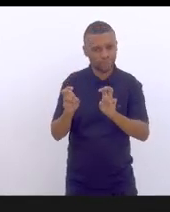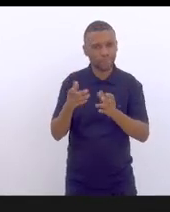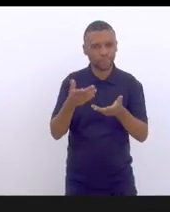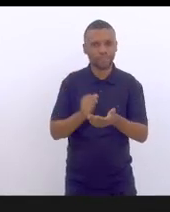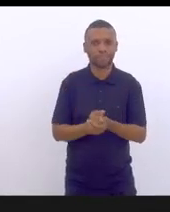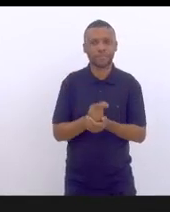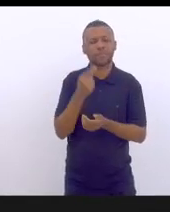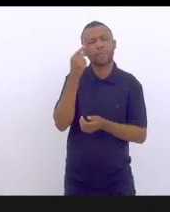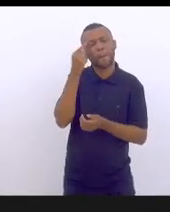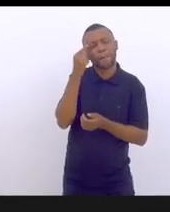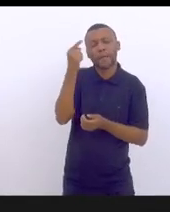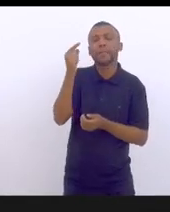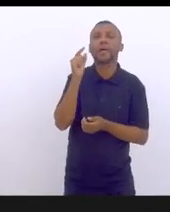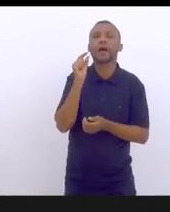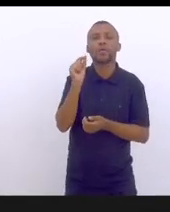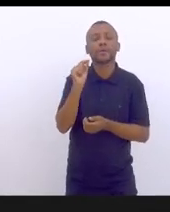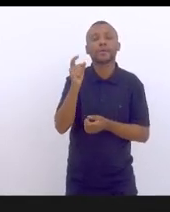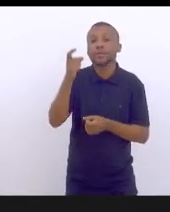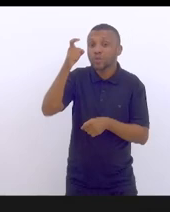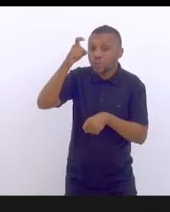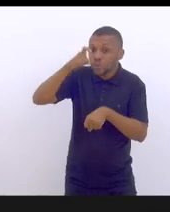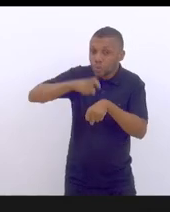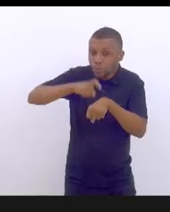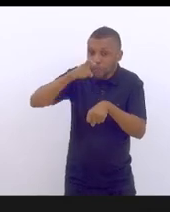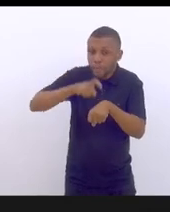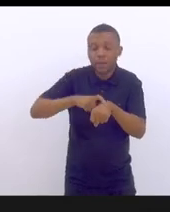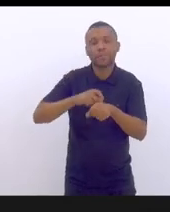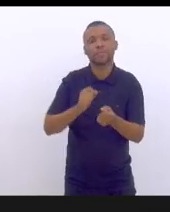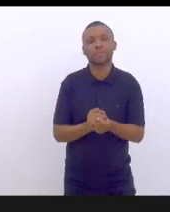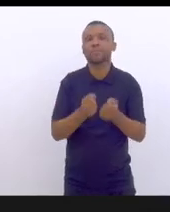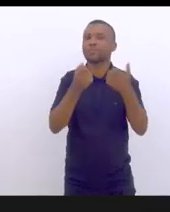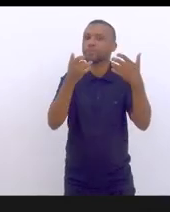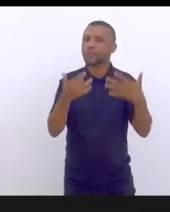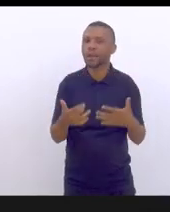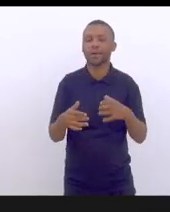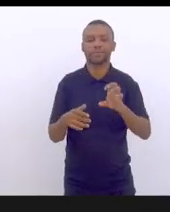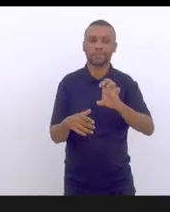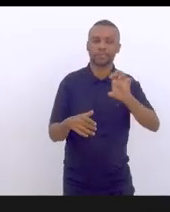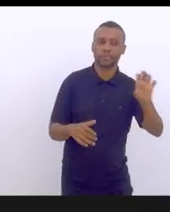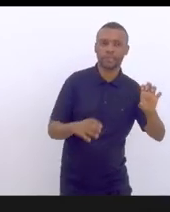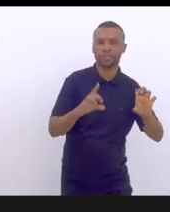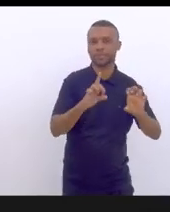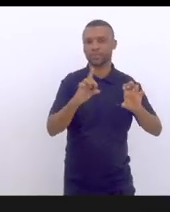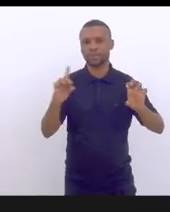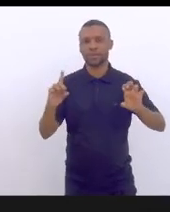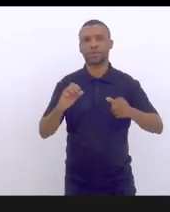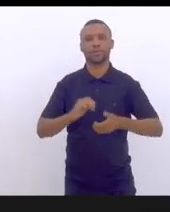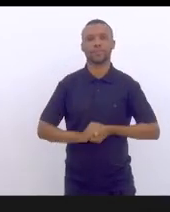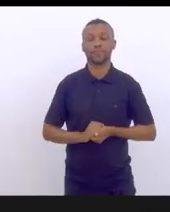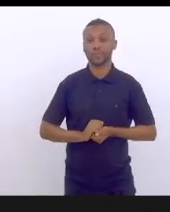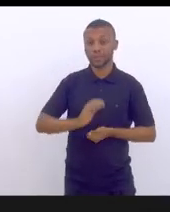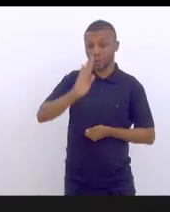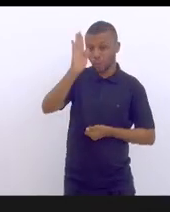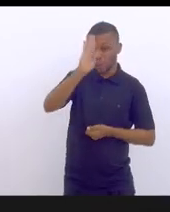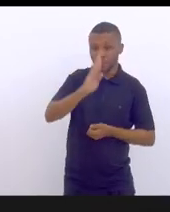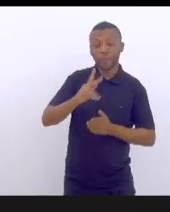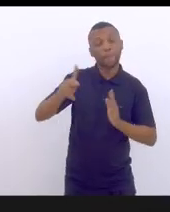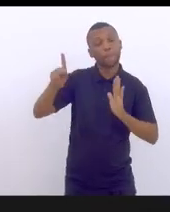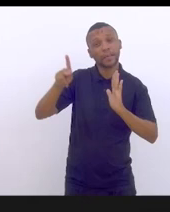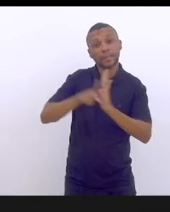pensar quando falarmos de ambos os lados que o Brasil pertence